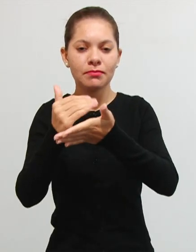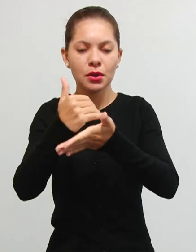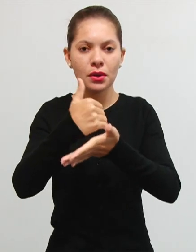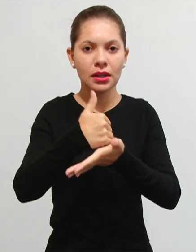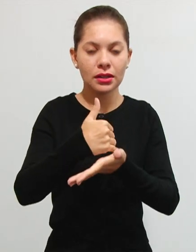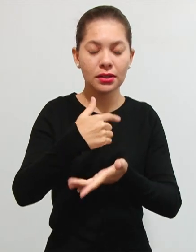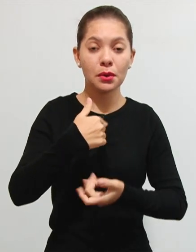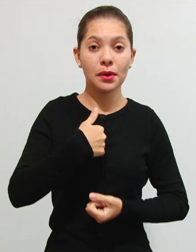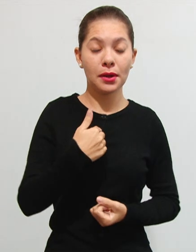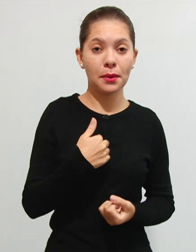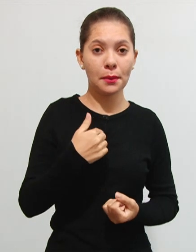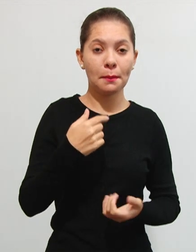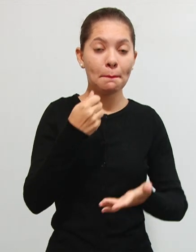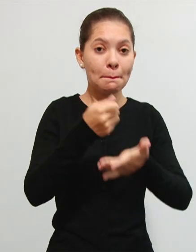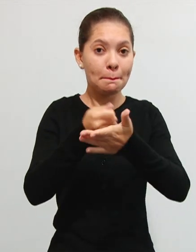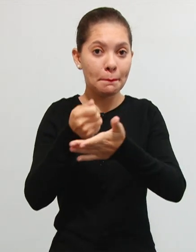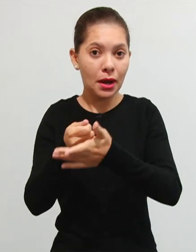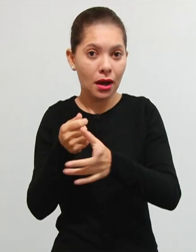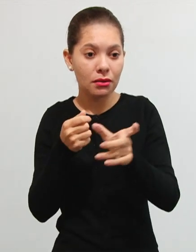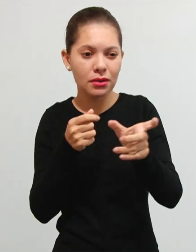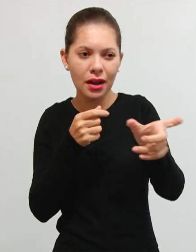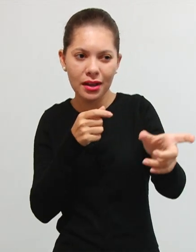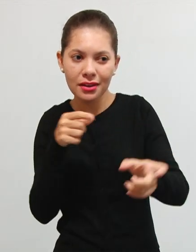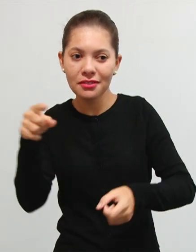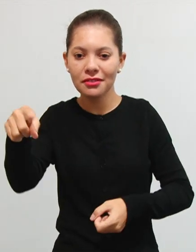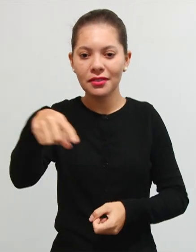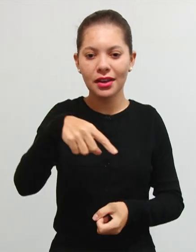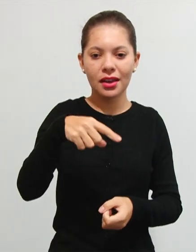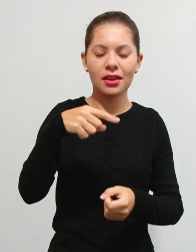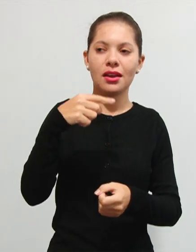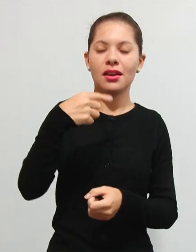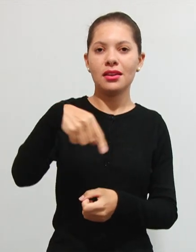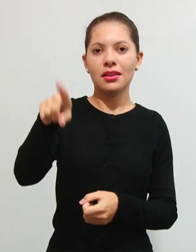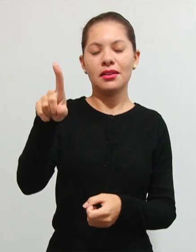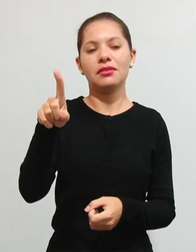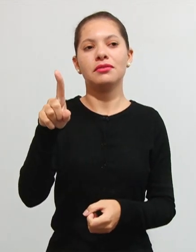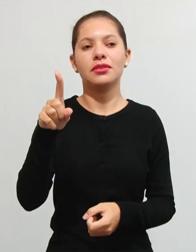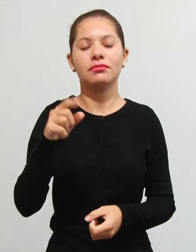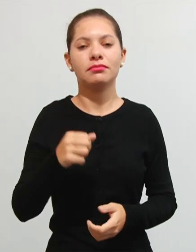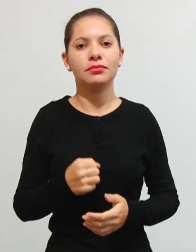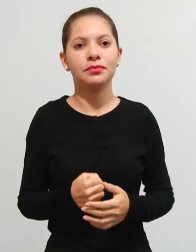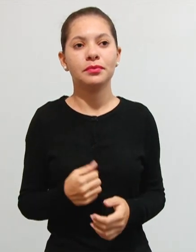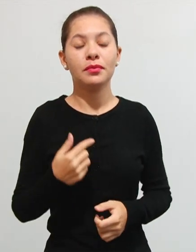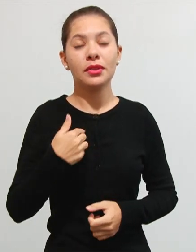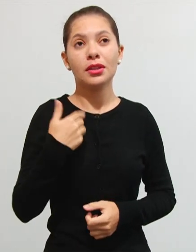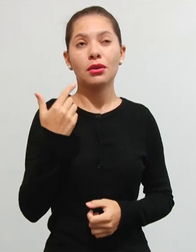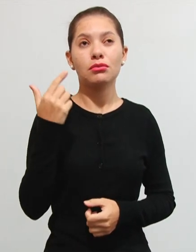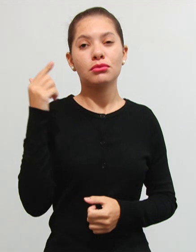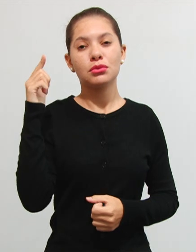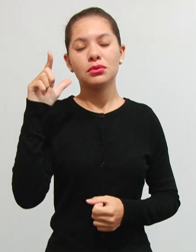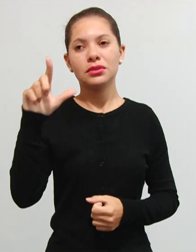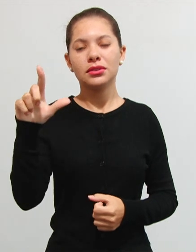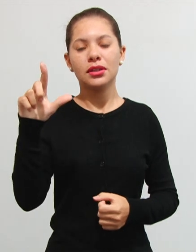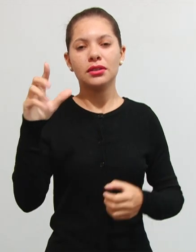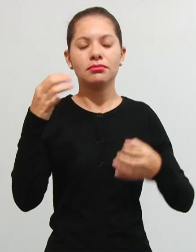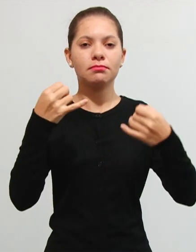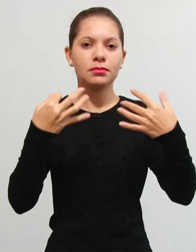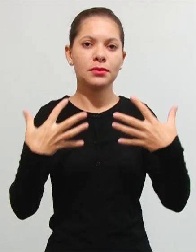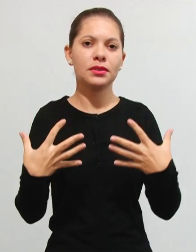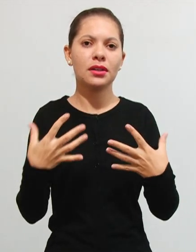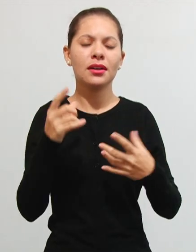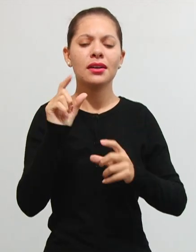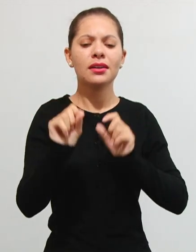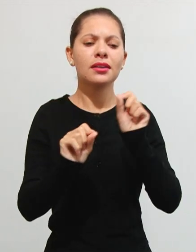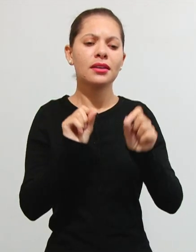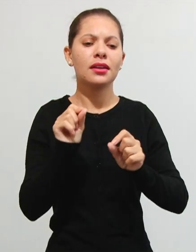pago e ele leva o lixo que eu coloco ali na lixeira da minha casa. Então, ele consegue determinar quem